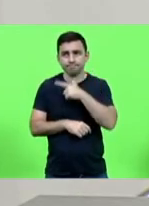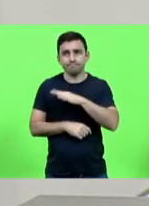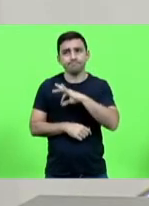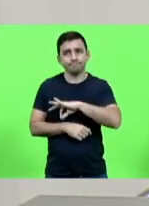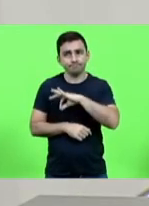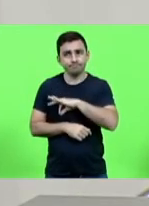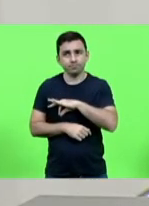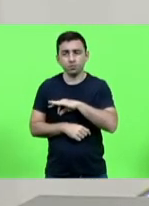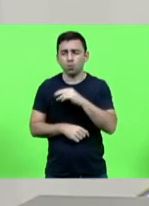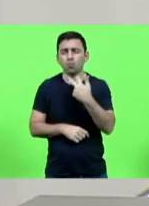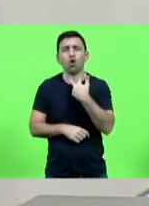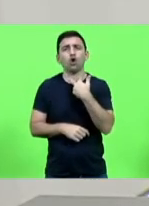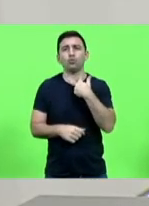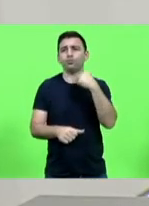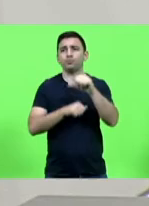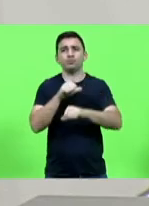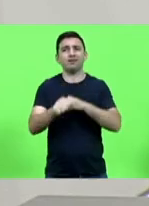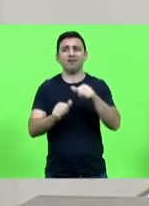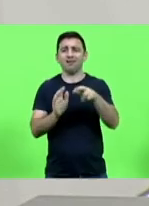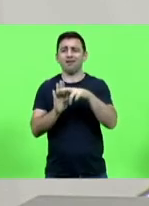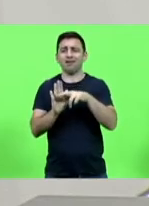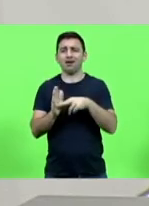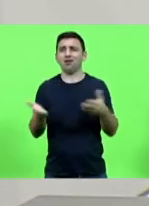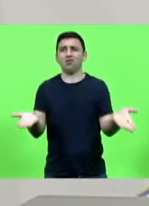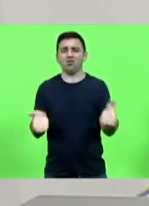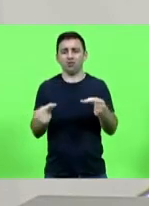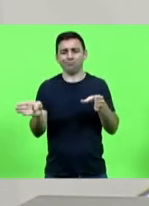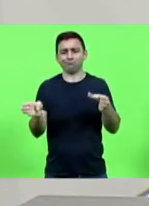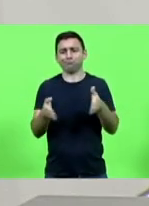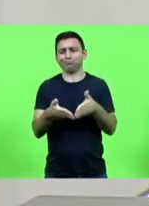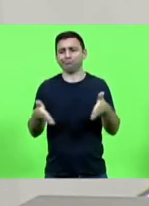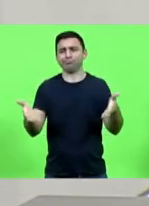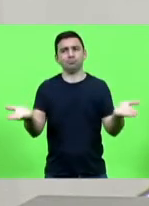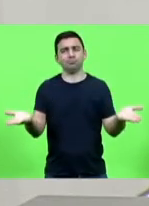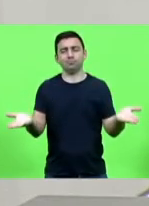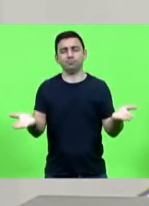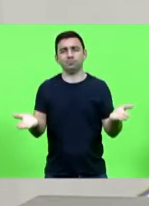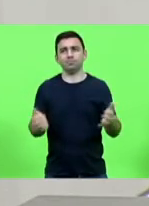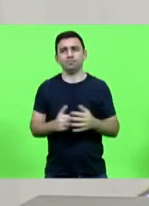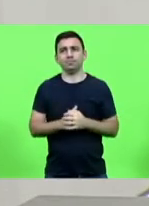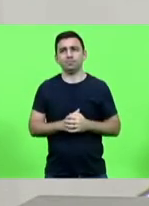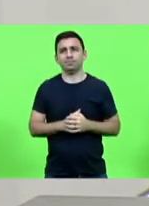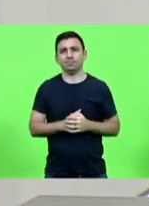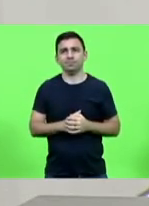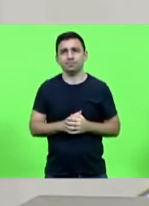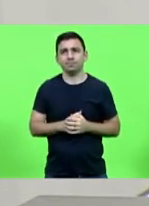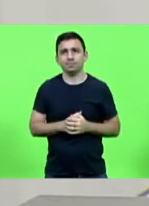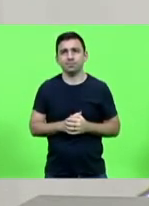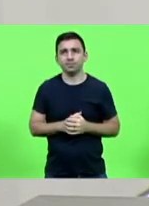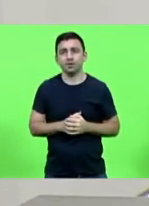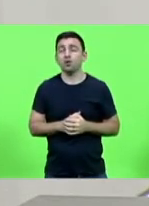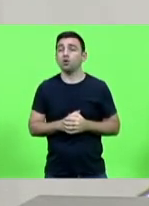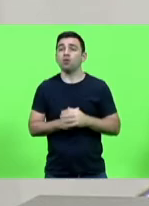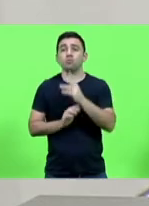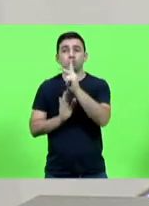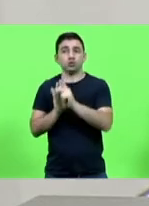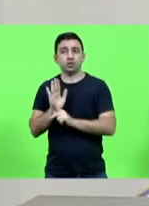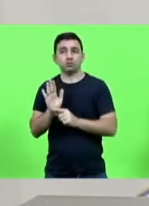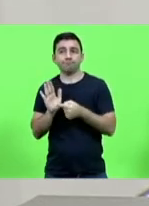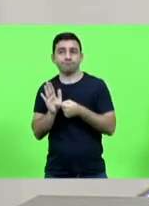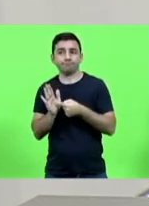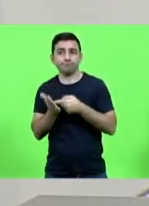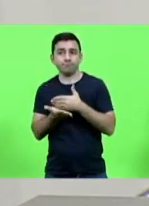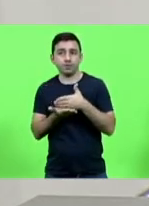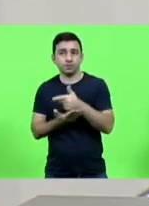mudar a regra no meio do jogo então o que que acontece o projeto inicial do